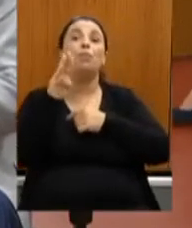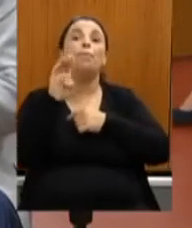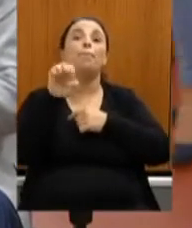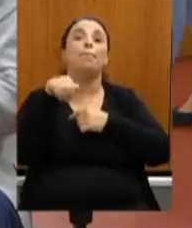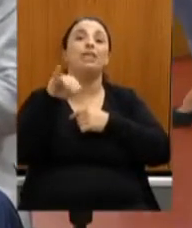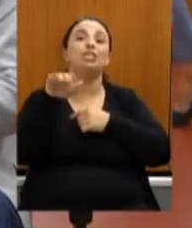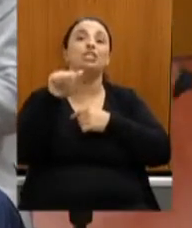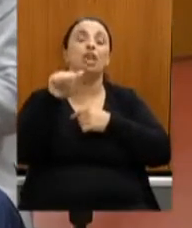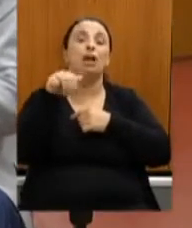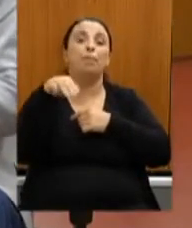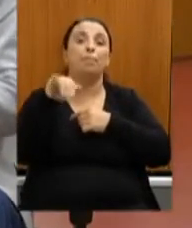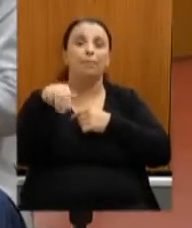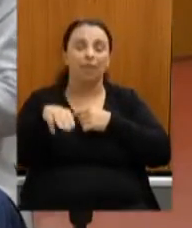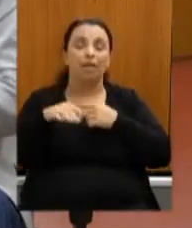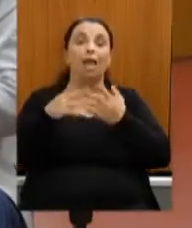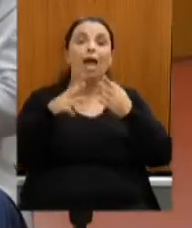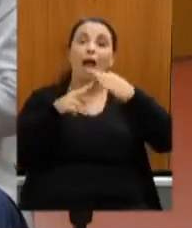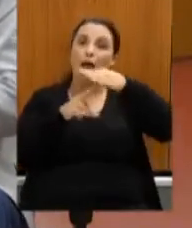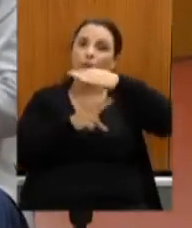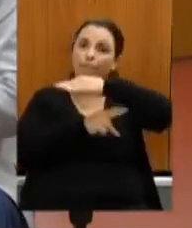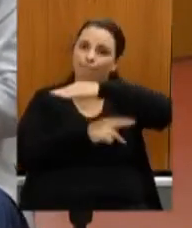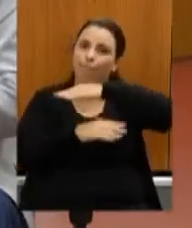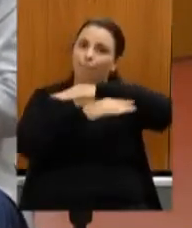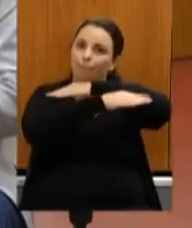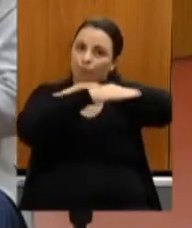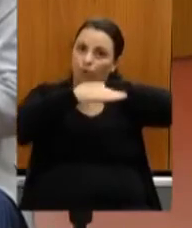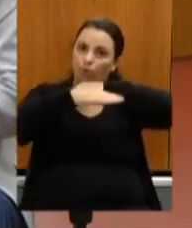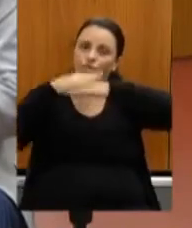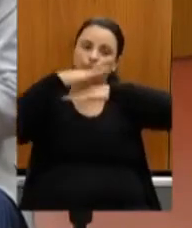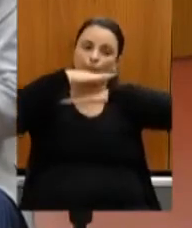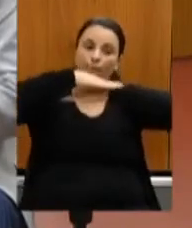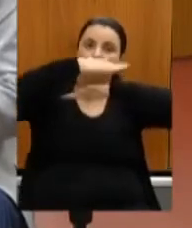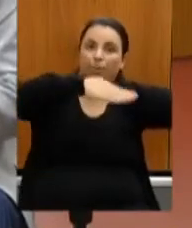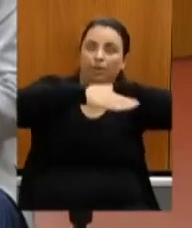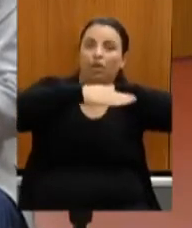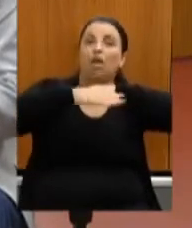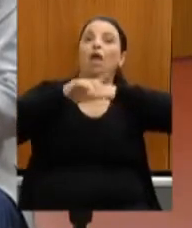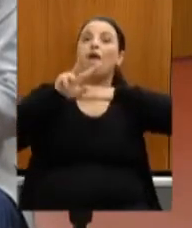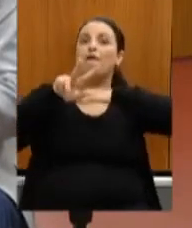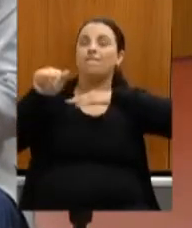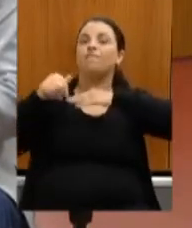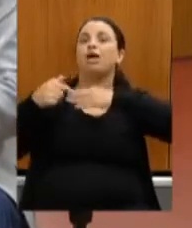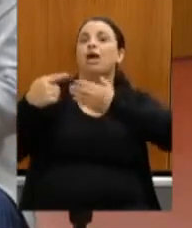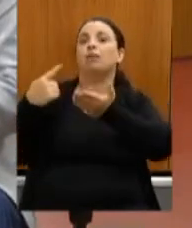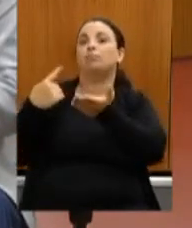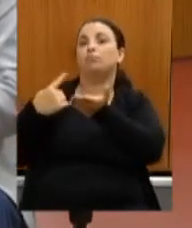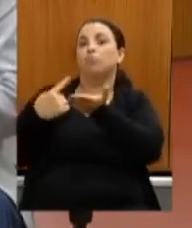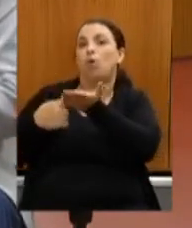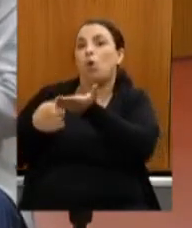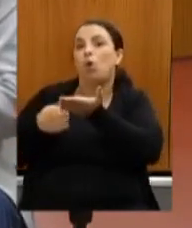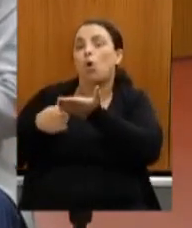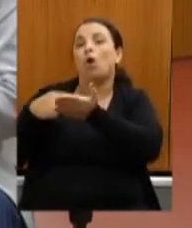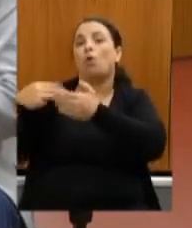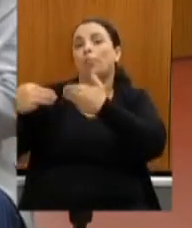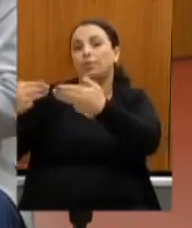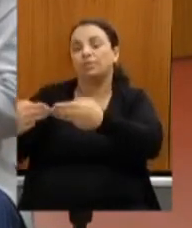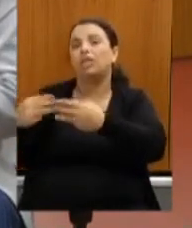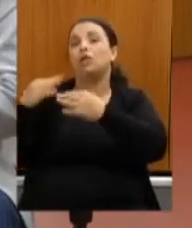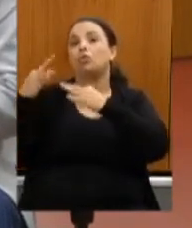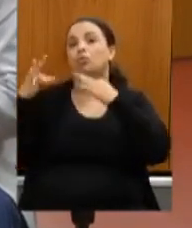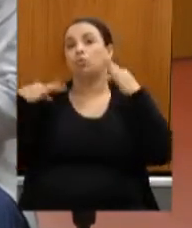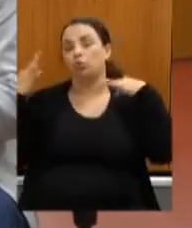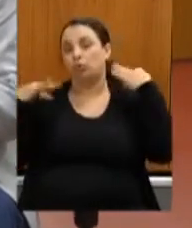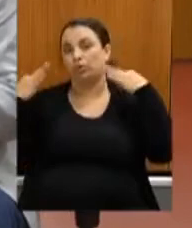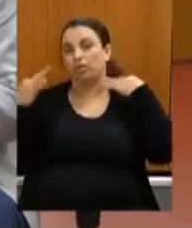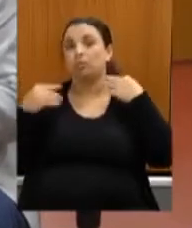nós vamos ter uma conversa vou conversar está na nossa pauta para conversar com o Ministério do Turismo o senhor disse que já vai